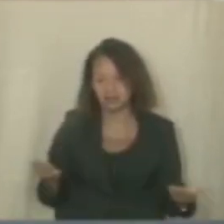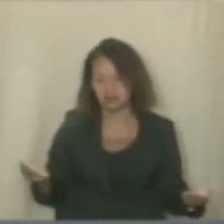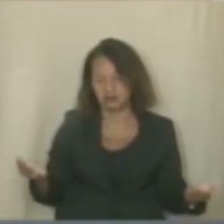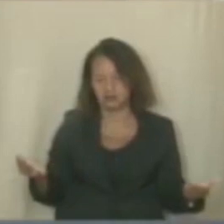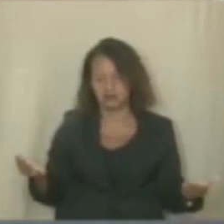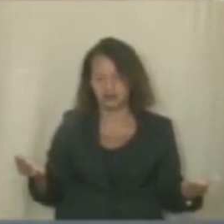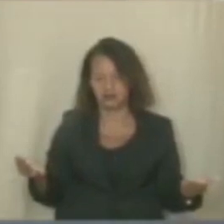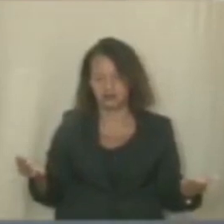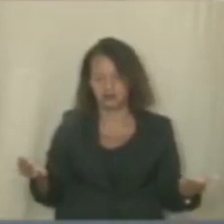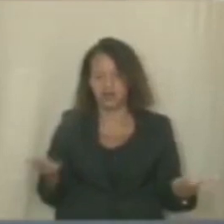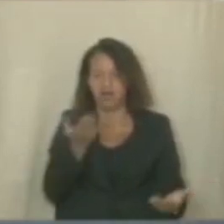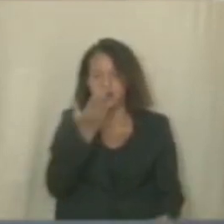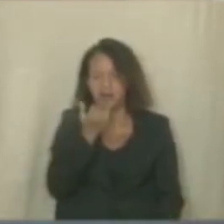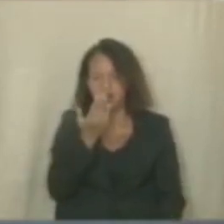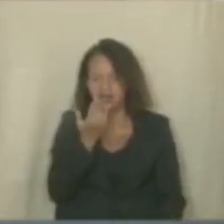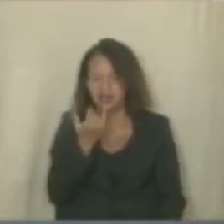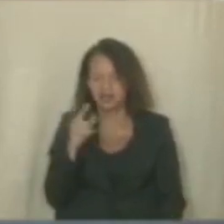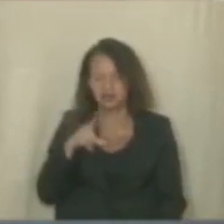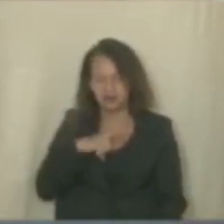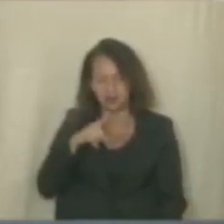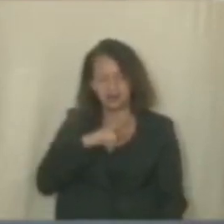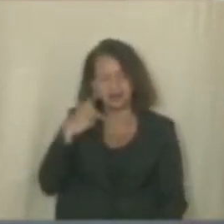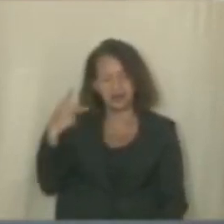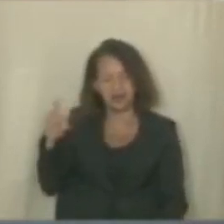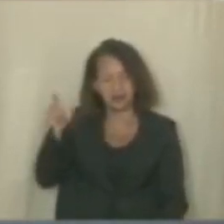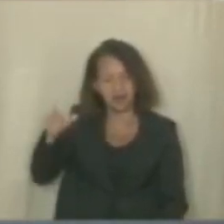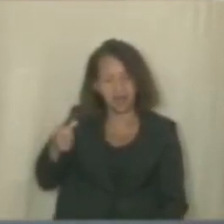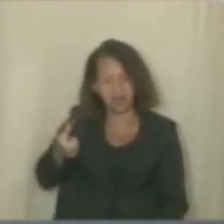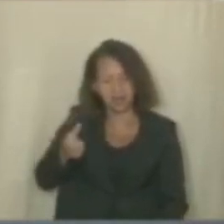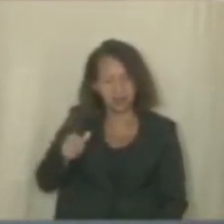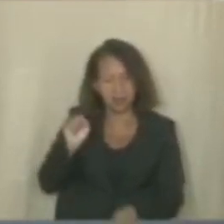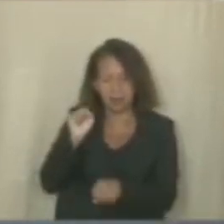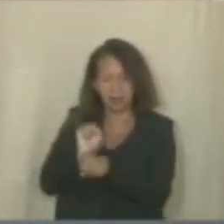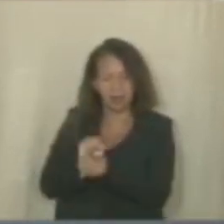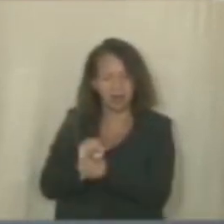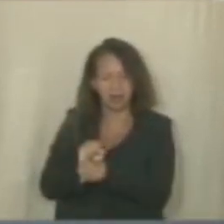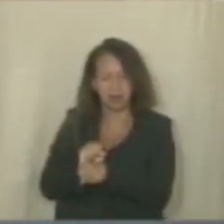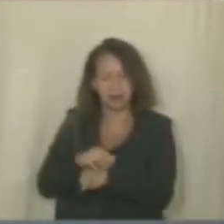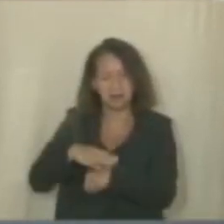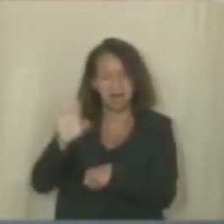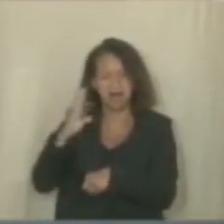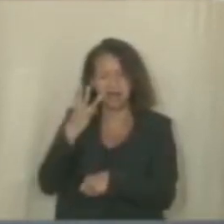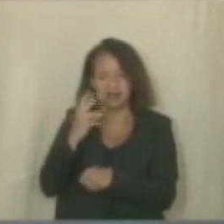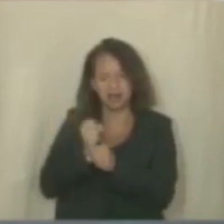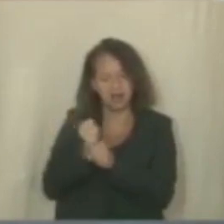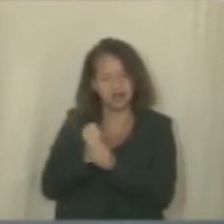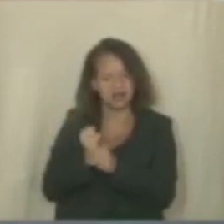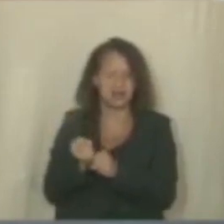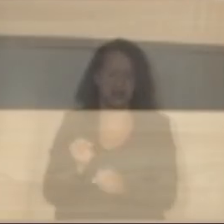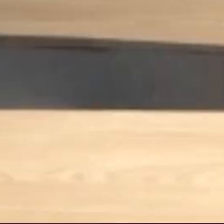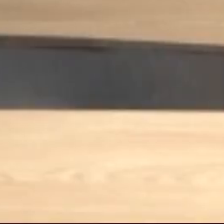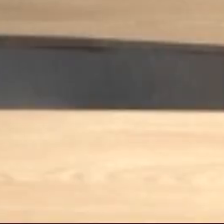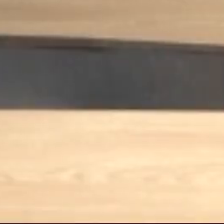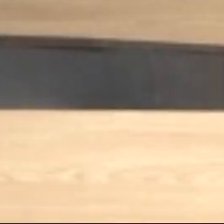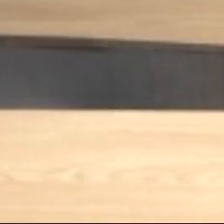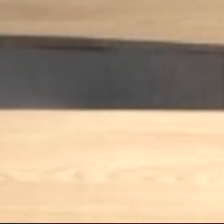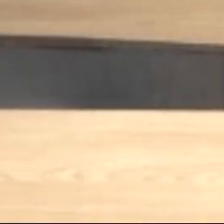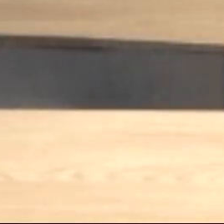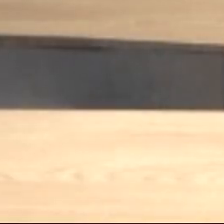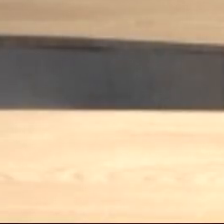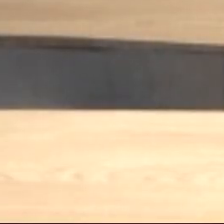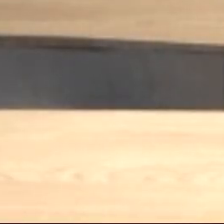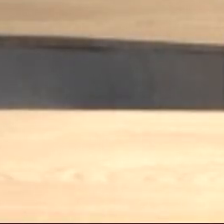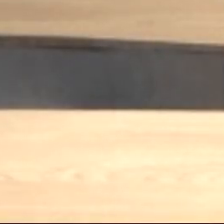Os tickets de refeição também deles estão congelados há mais de 3 anos, vereador Rinaldo Júnior Outro assunto